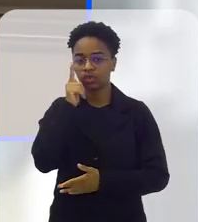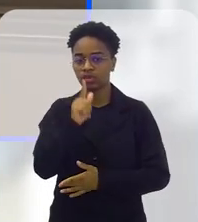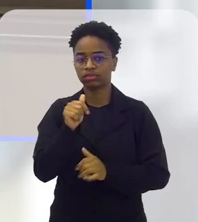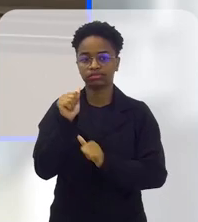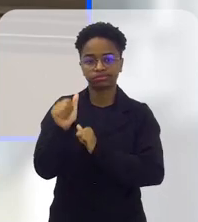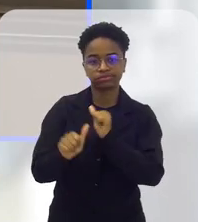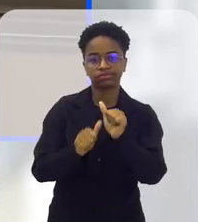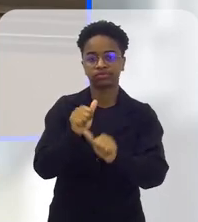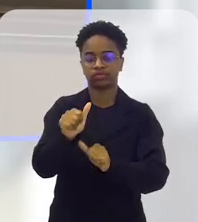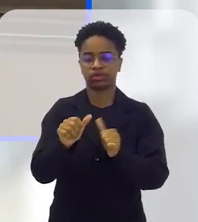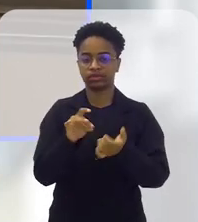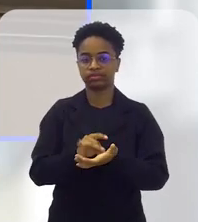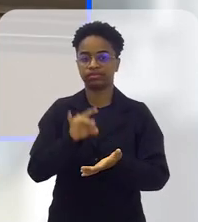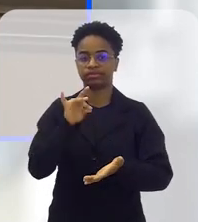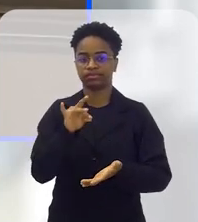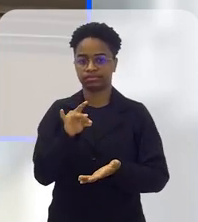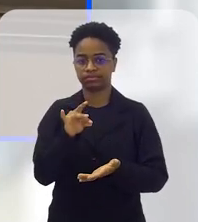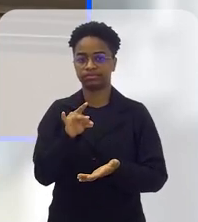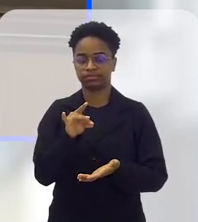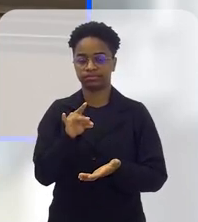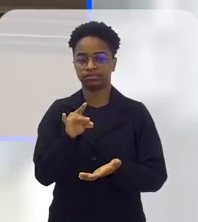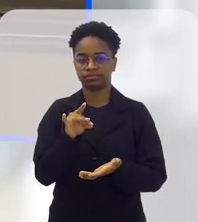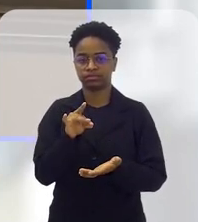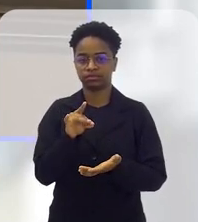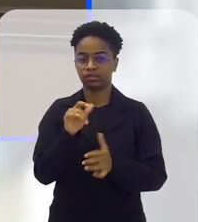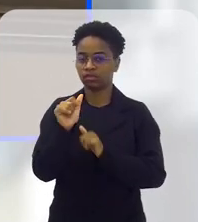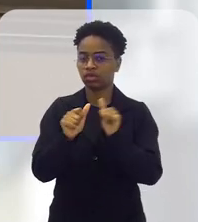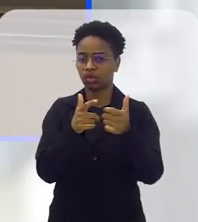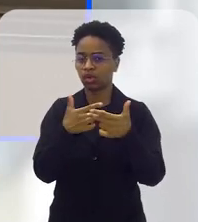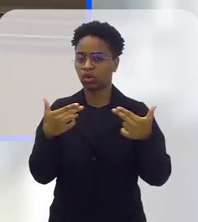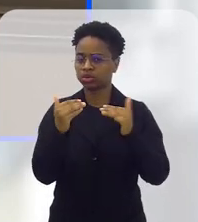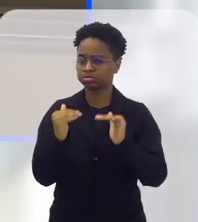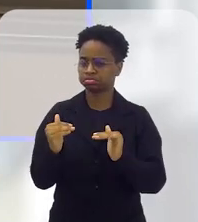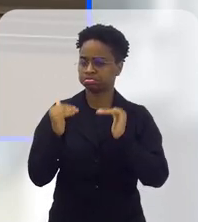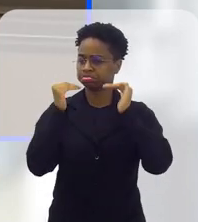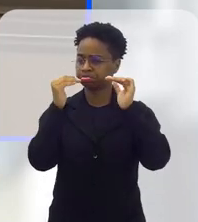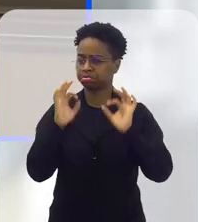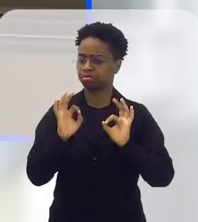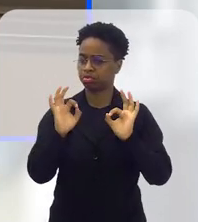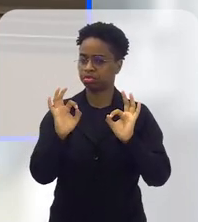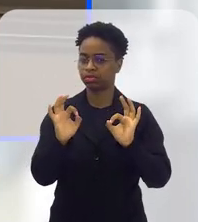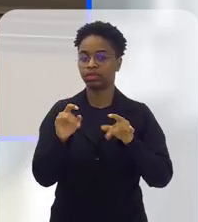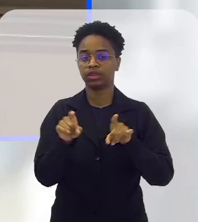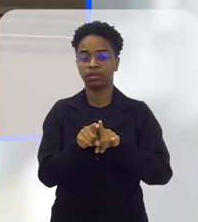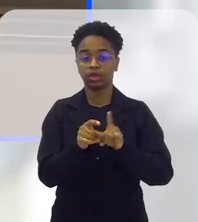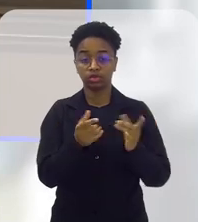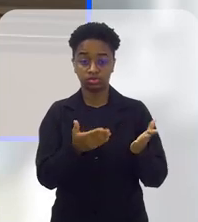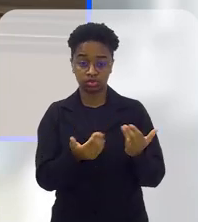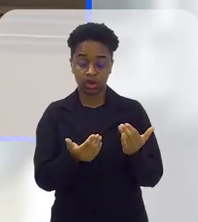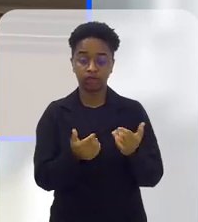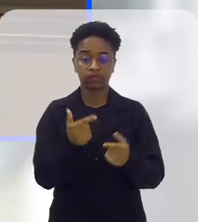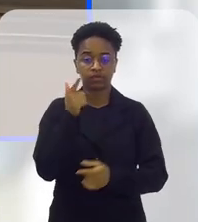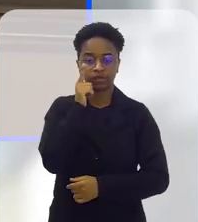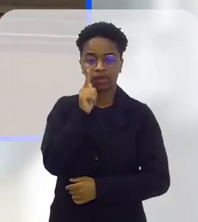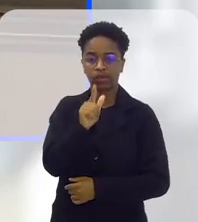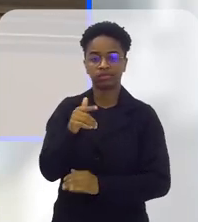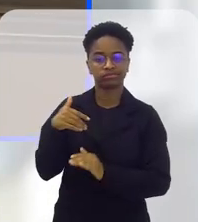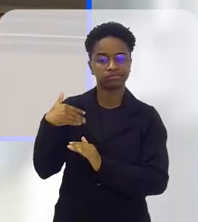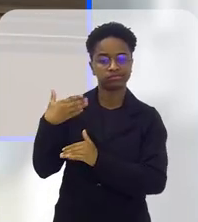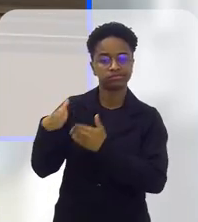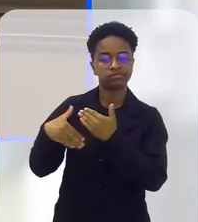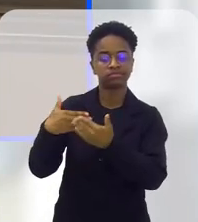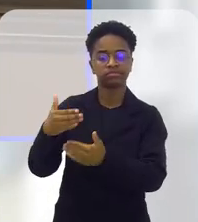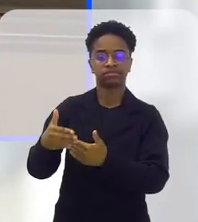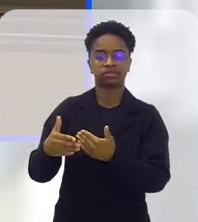transformar ela numa coisa muito grande, né? Que os jovens possam cada